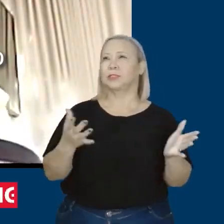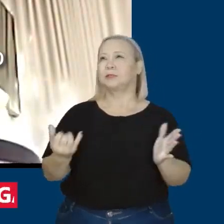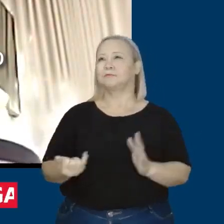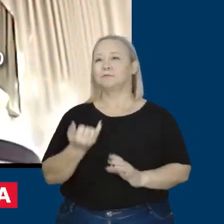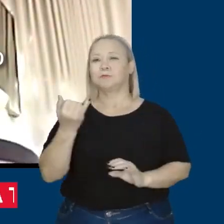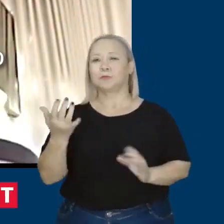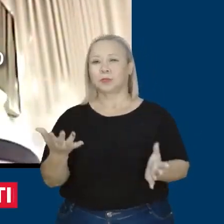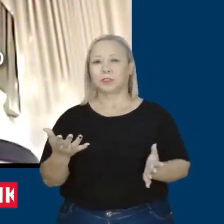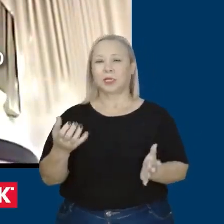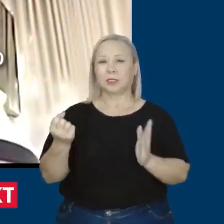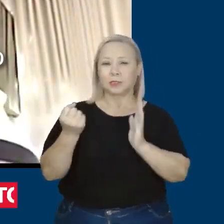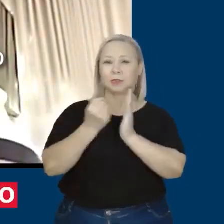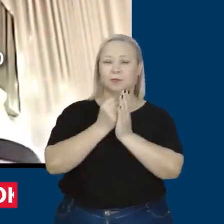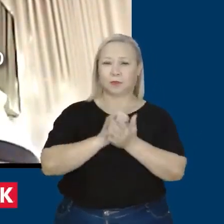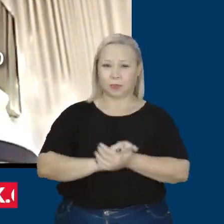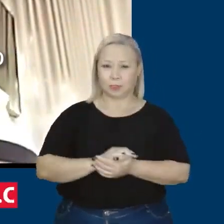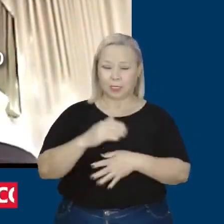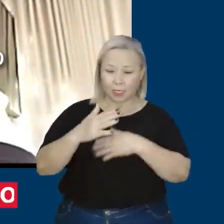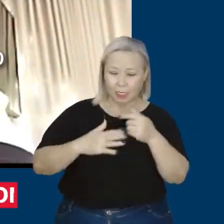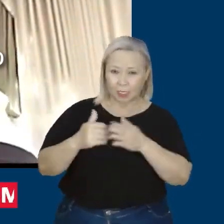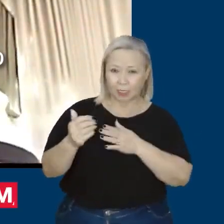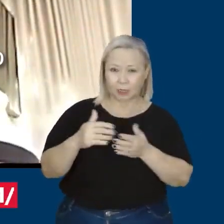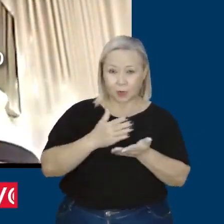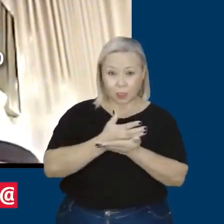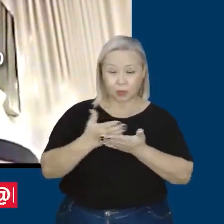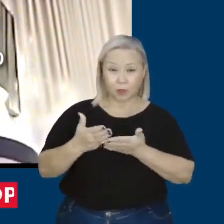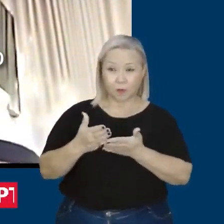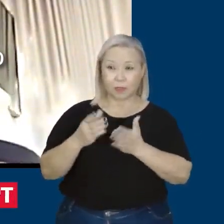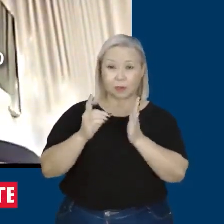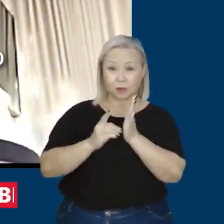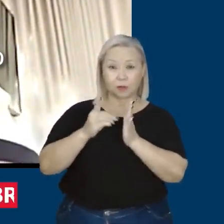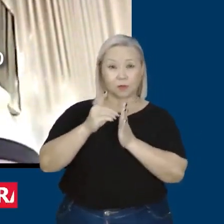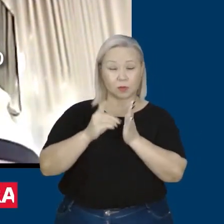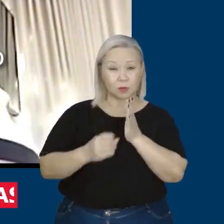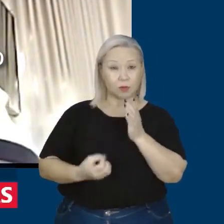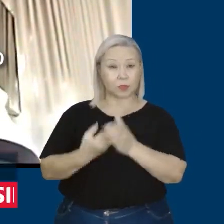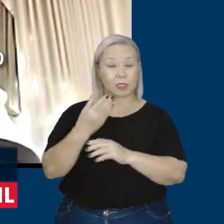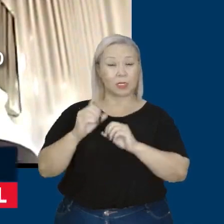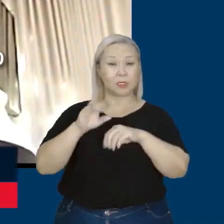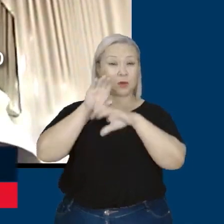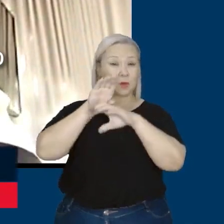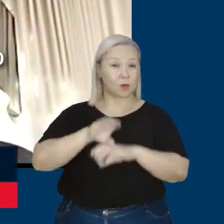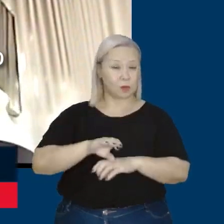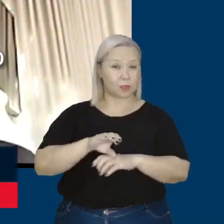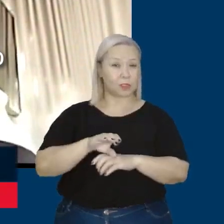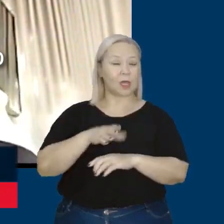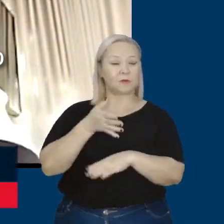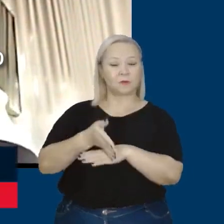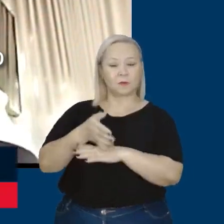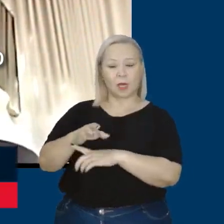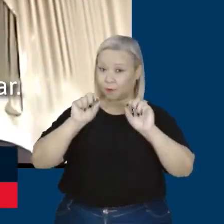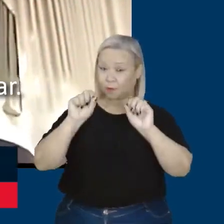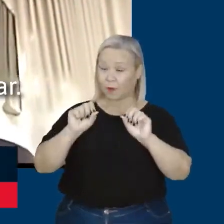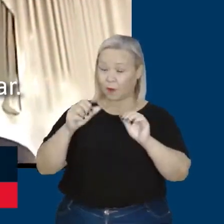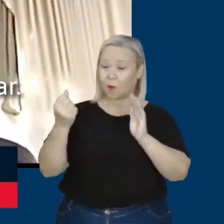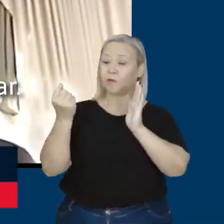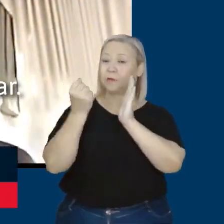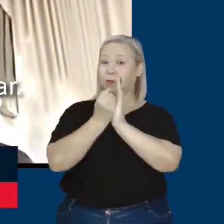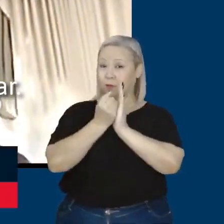Esse ato de lançamento do decreto de criação do Conselho de Participação Social